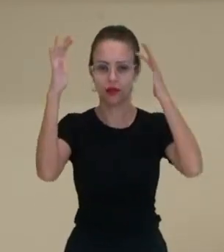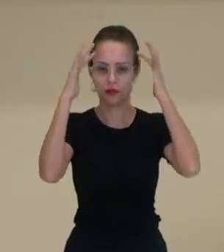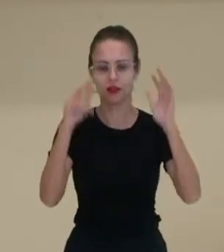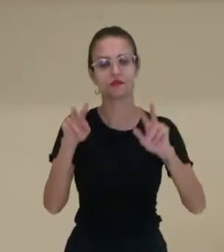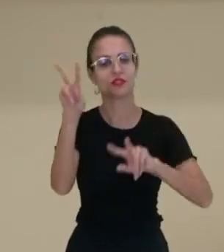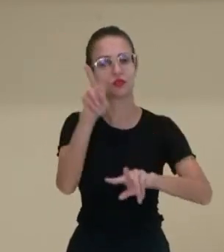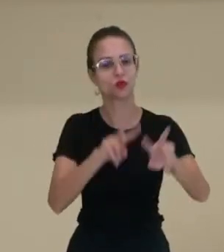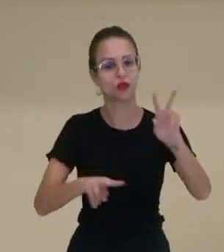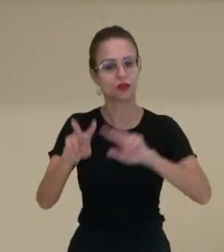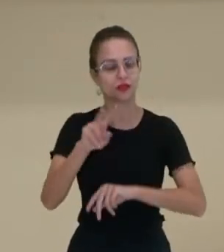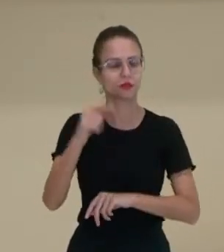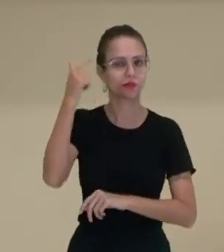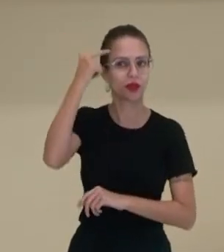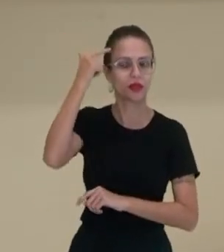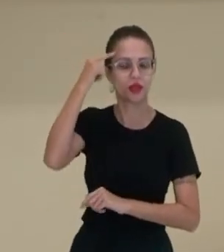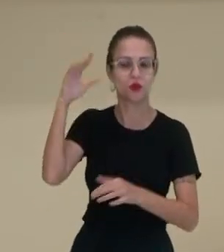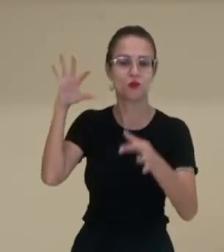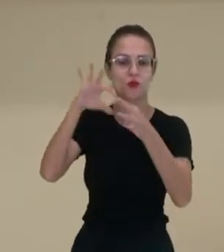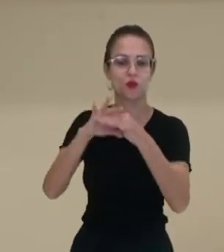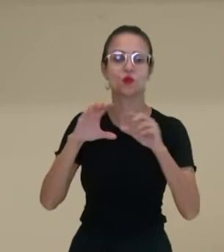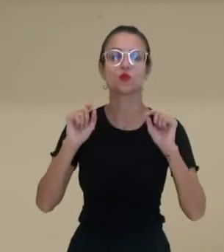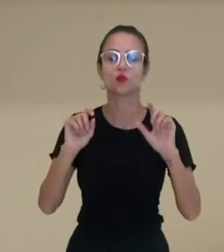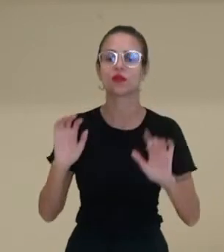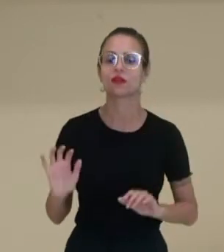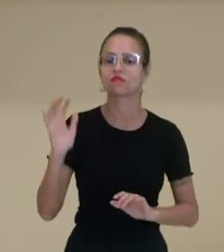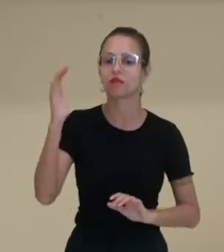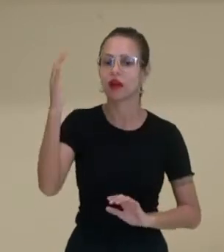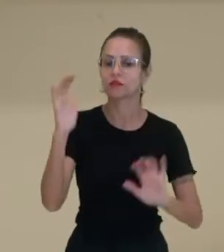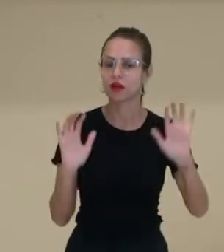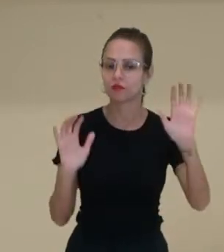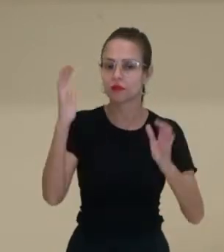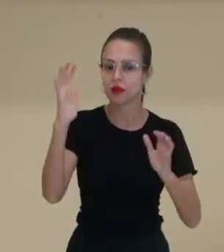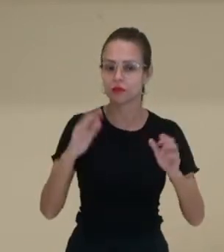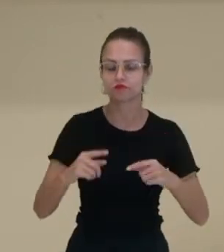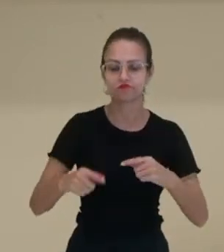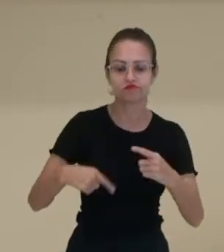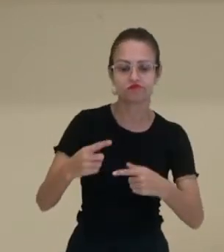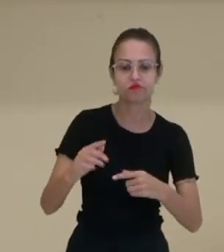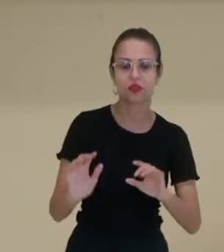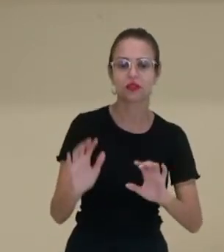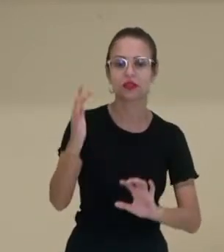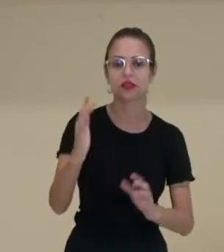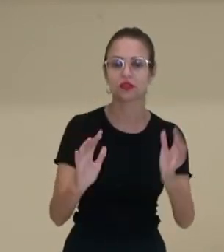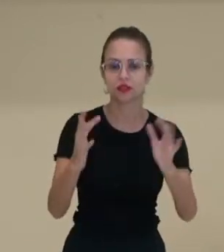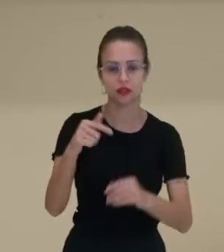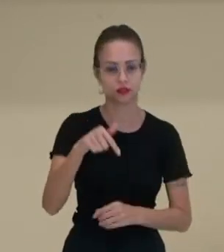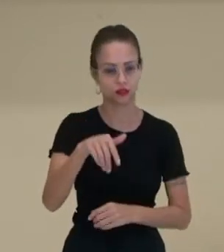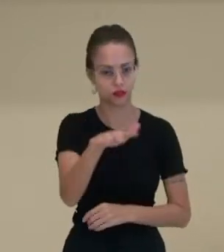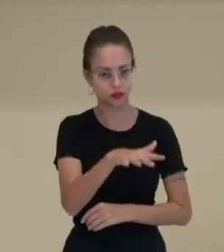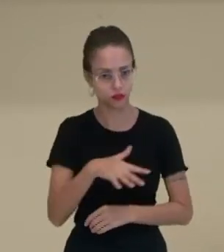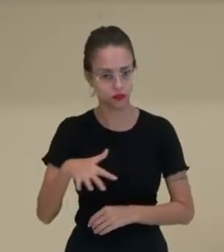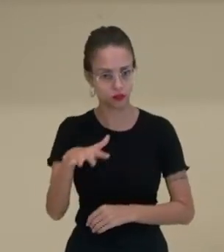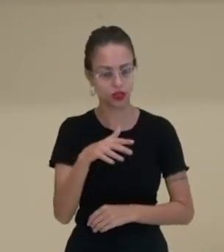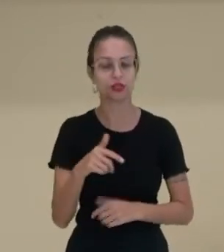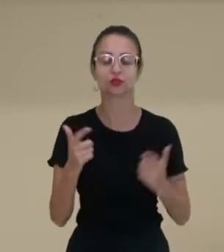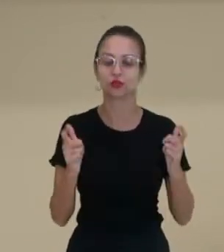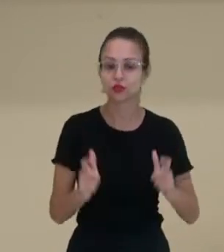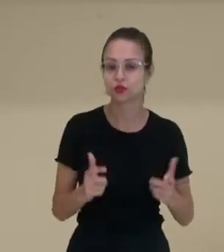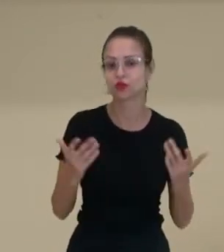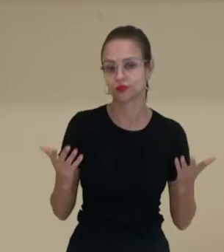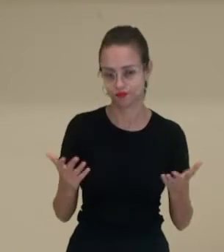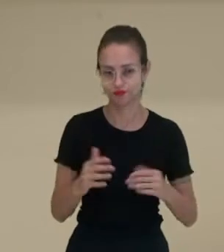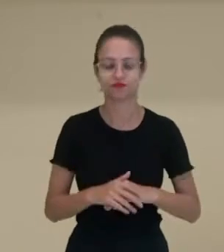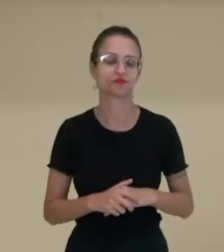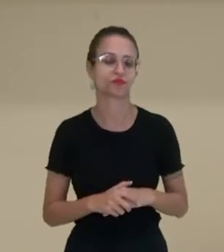visualizando mentalmente como que ocorre a sucessão dos acontecimentos nesses espaços, nesses ambientes, nesses